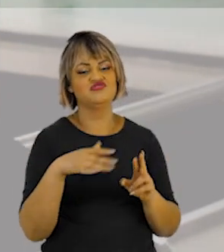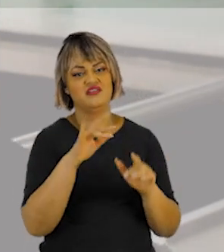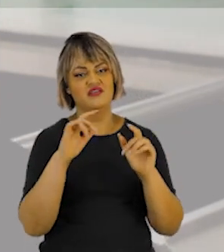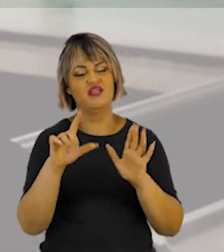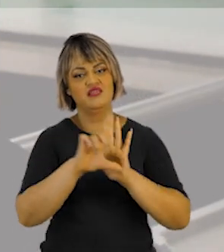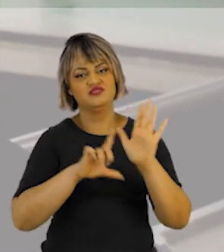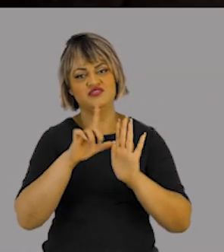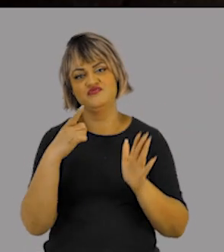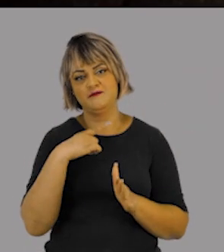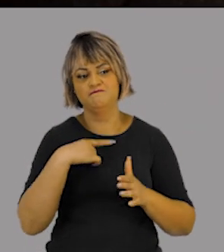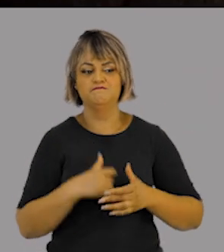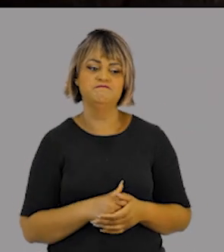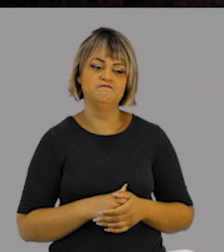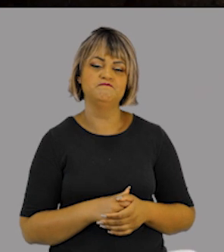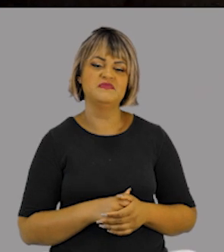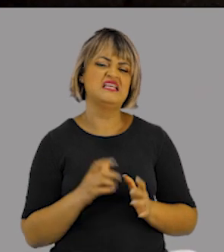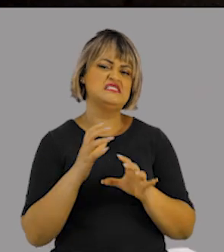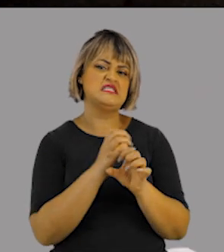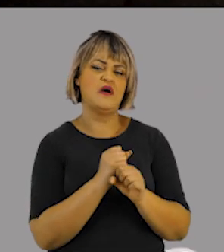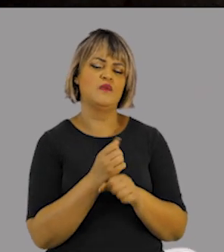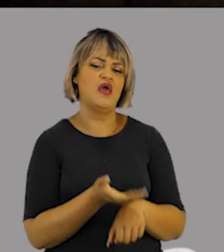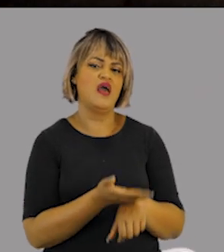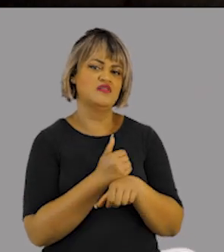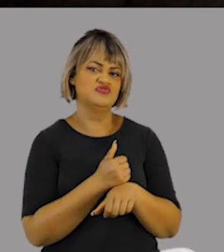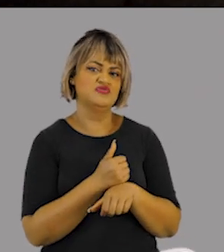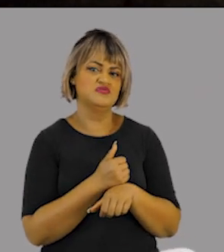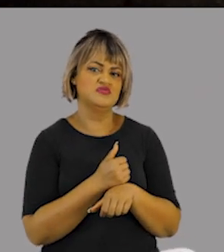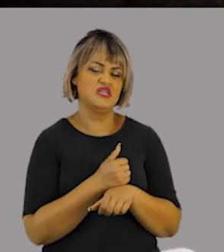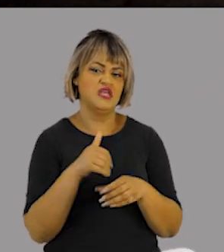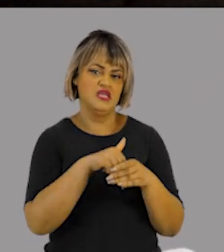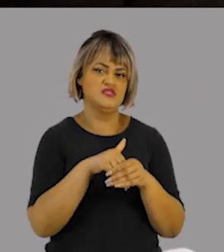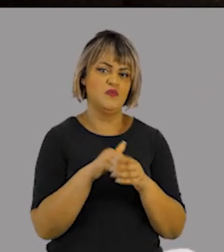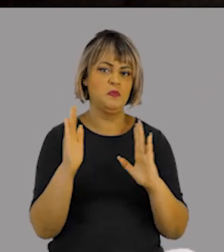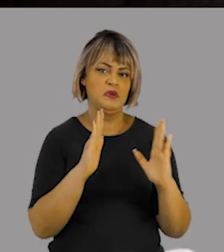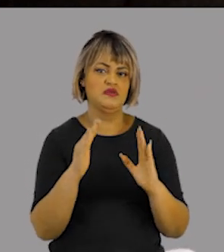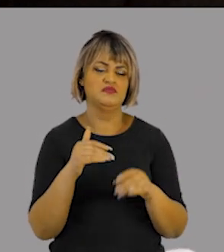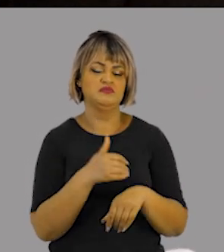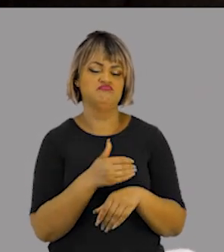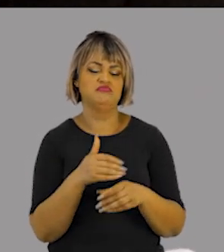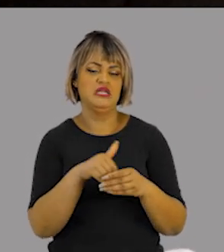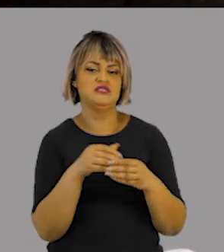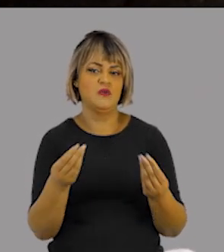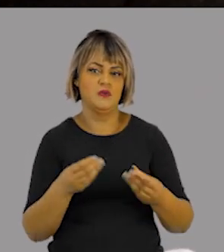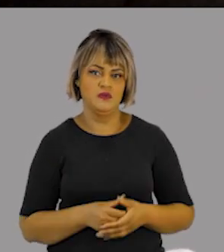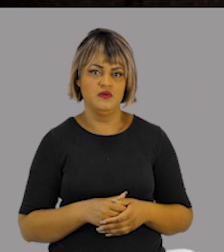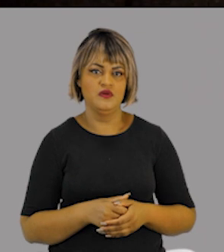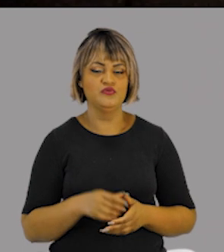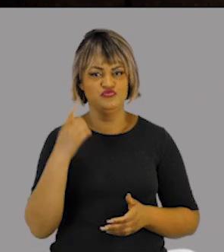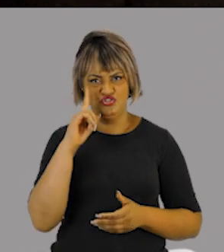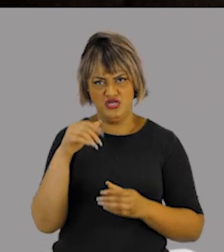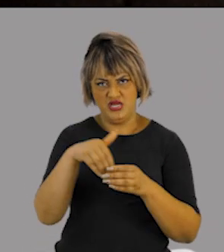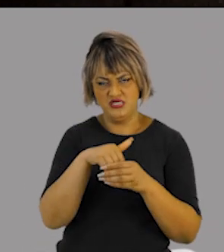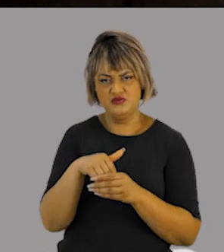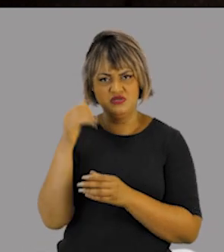legislativo. Esse cálculo, ele é feito quando? É antes ou durante as eleições? O partido já vai para as urnas